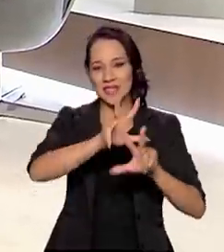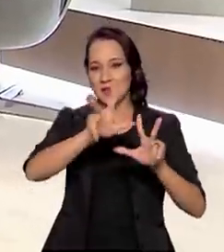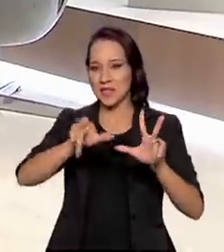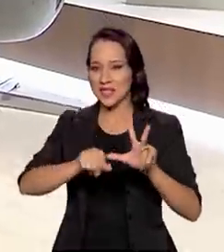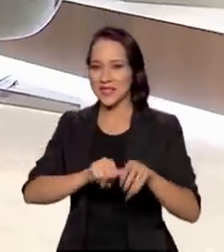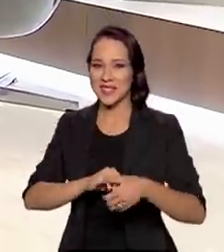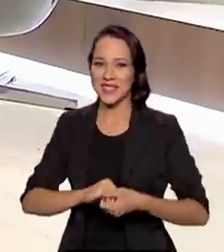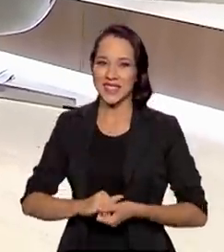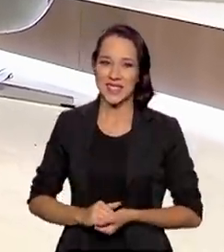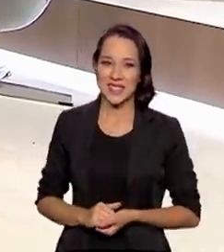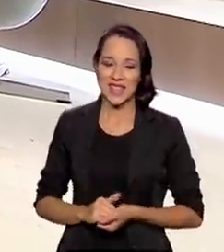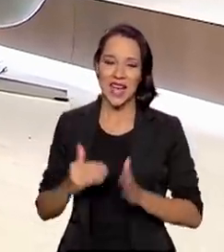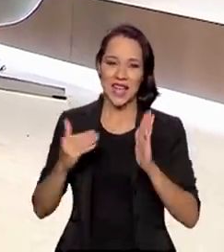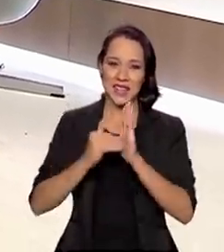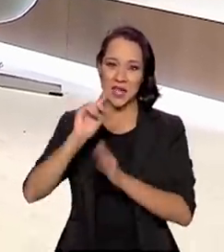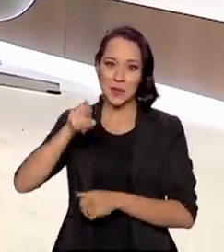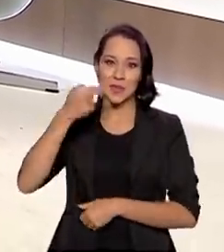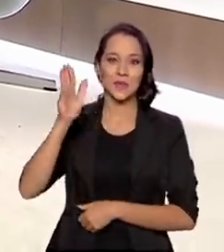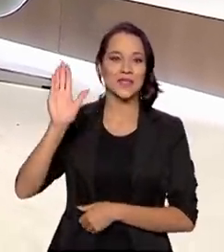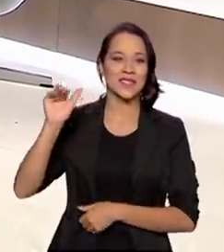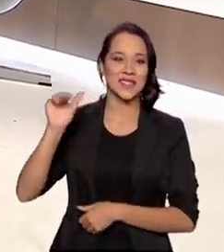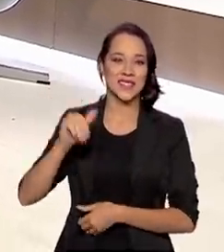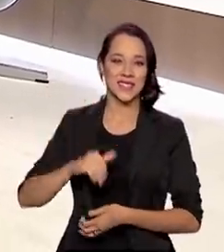TV Brasil. Até o próximo programa.